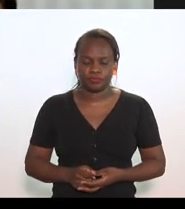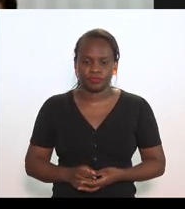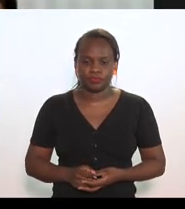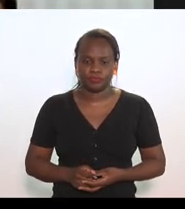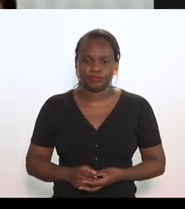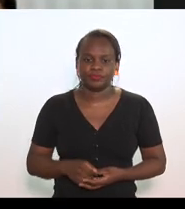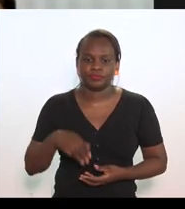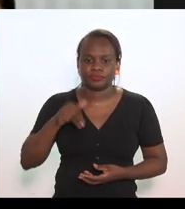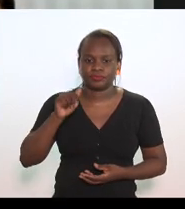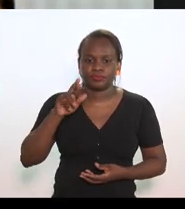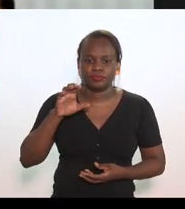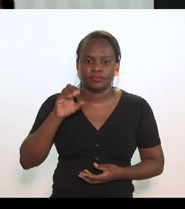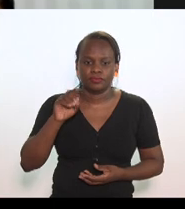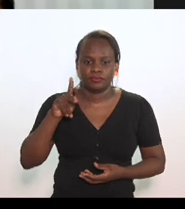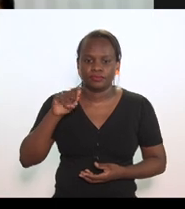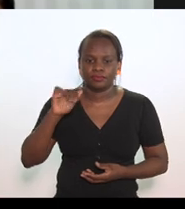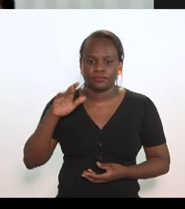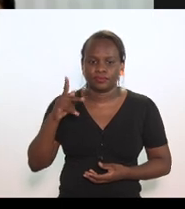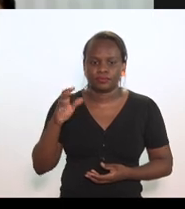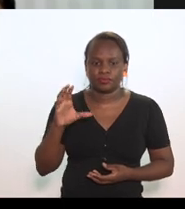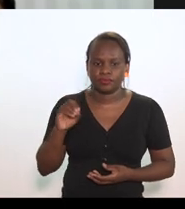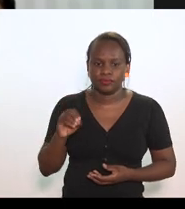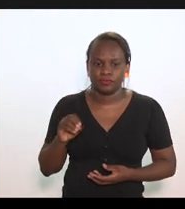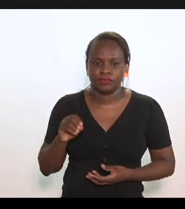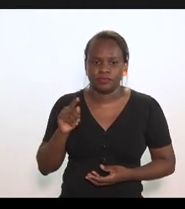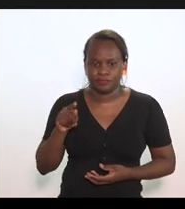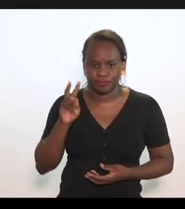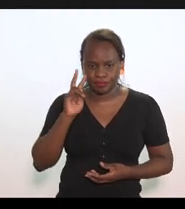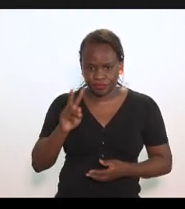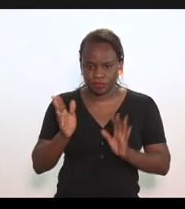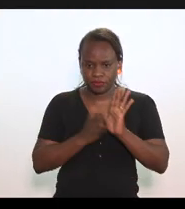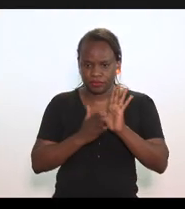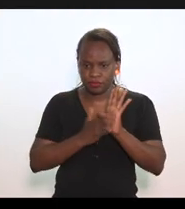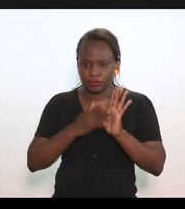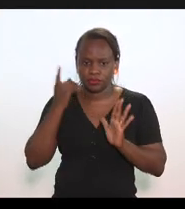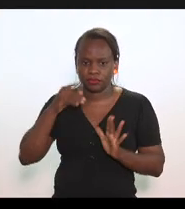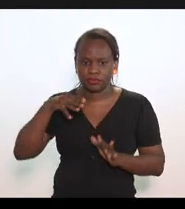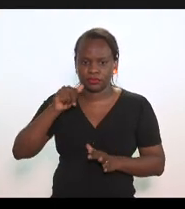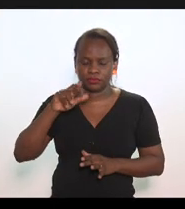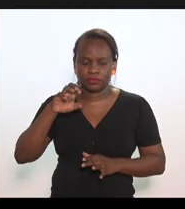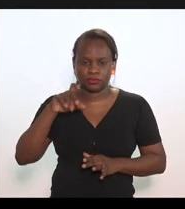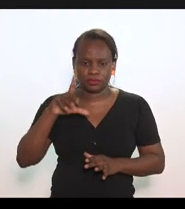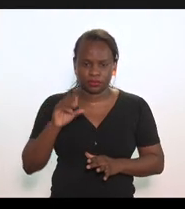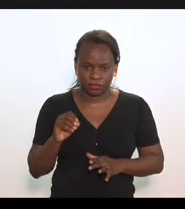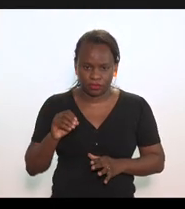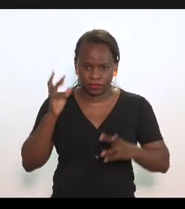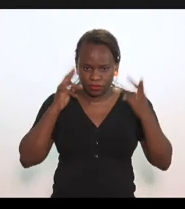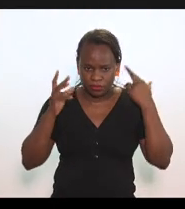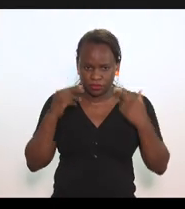doutor Márcio Pacheco deputado Márcio Pacheco você ouviu a proposta do deputado Marcelo Cadeleireiro